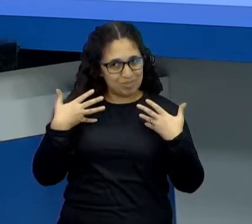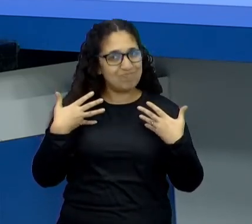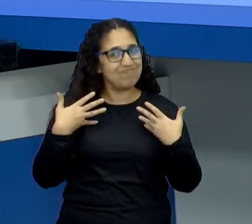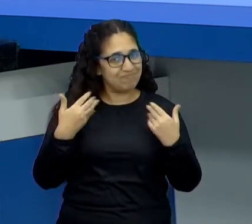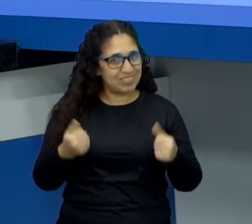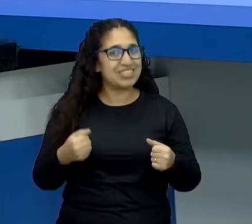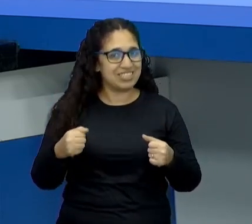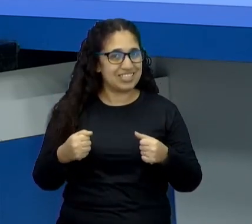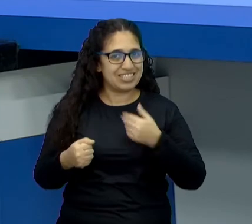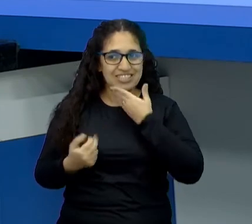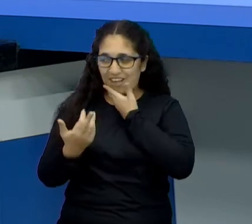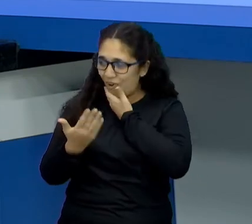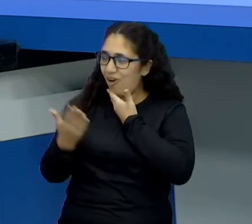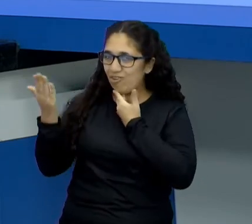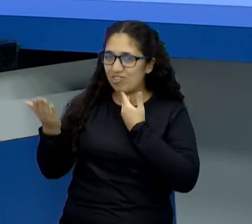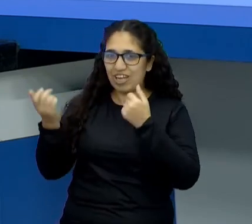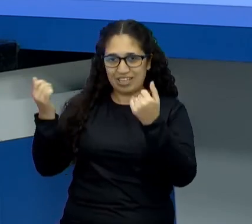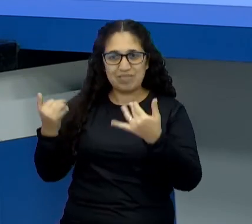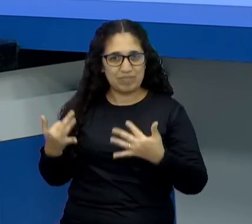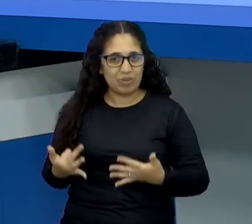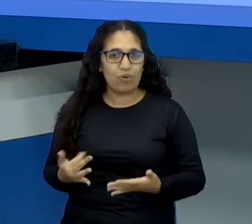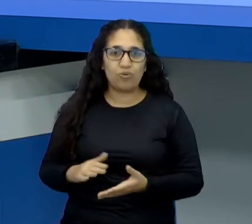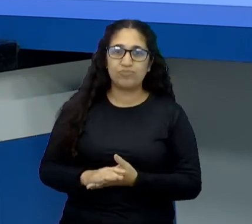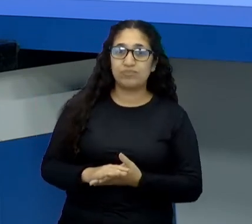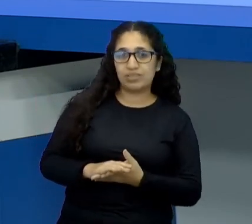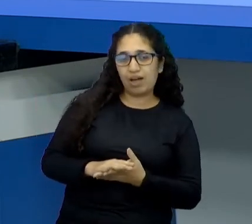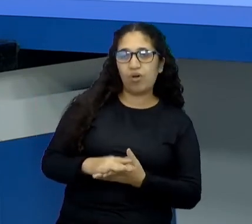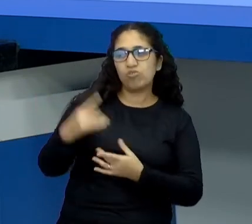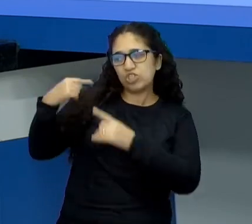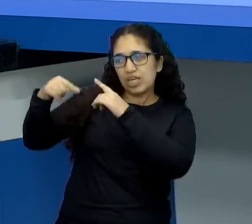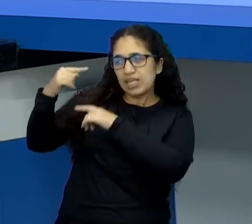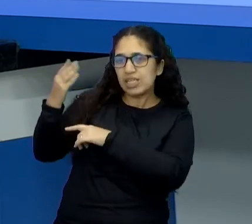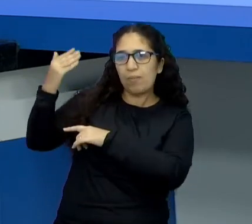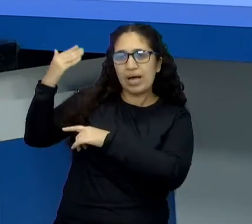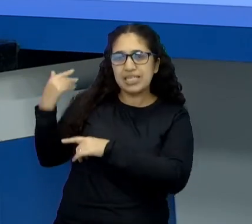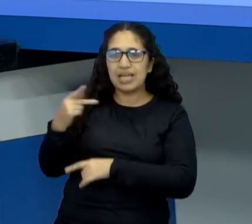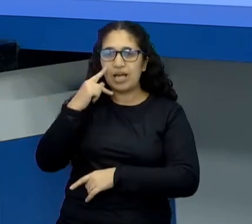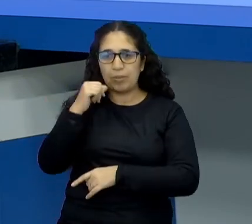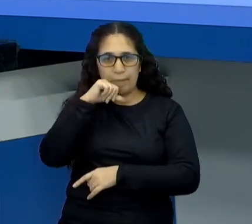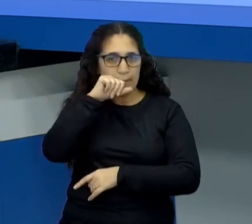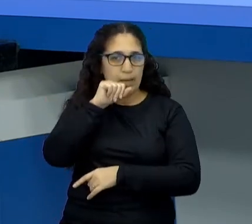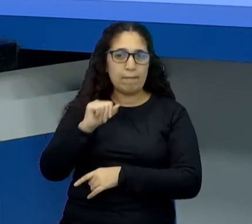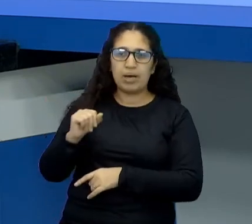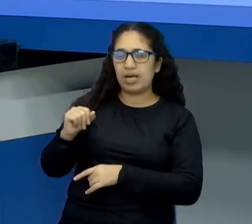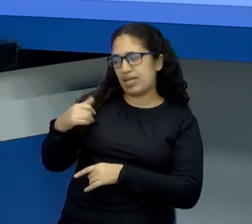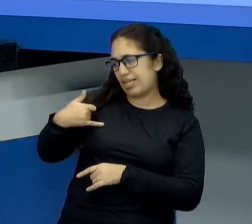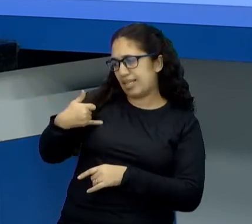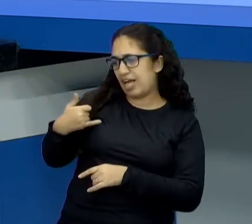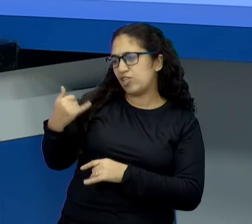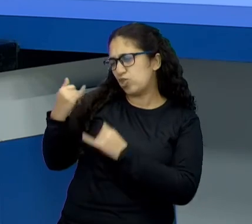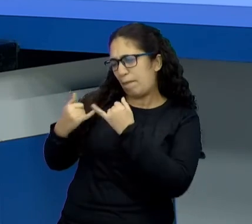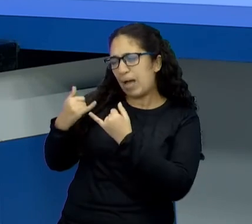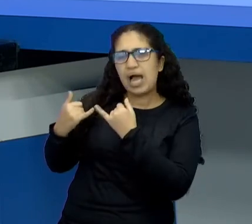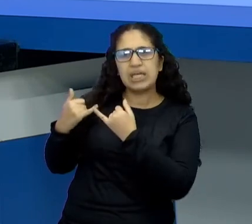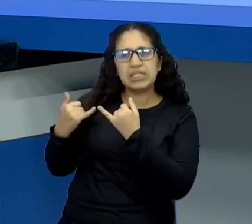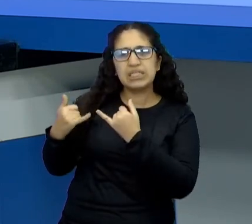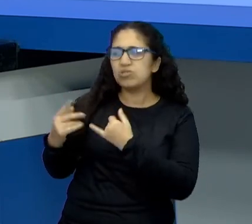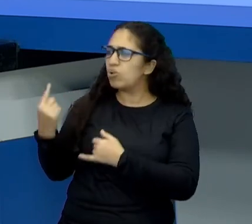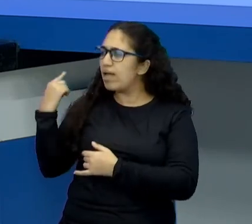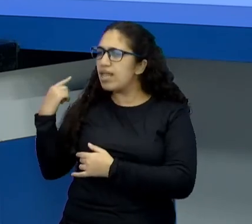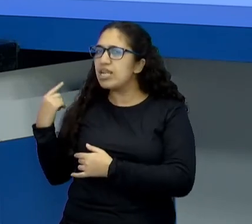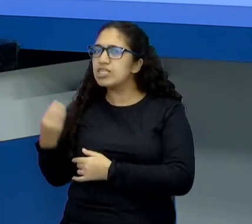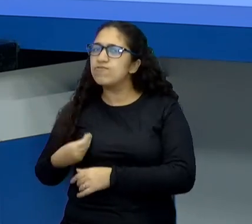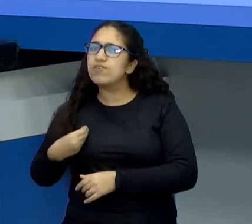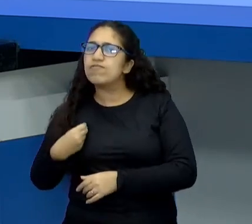né? Igual ela falou, talvez a geração dos nossos pais, a gente tem quase a mesma faixa etária, eles viviam pra